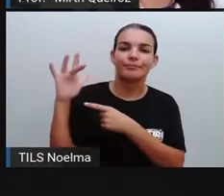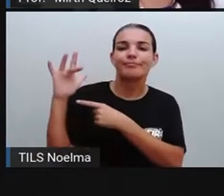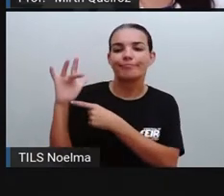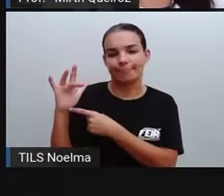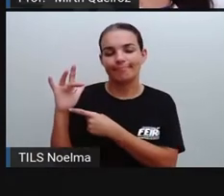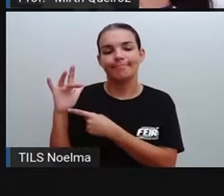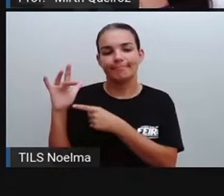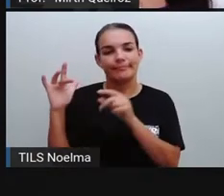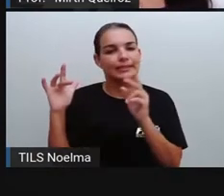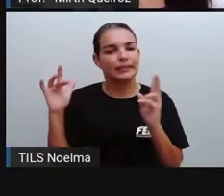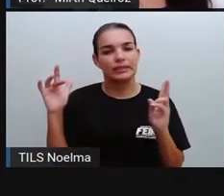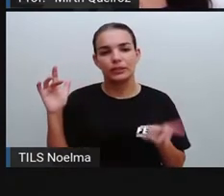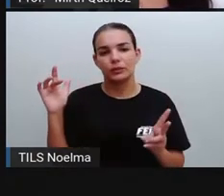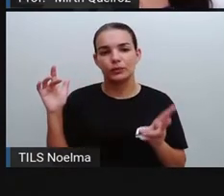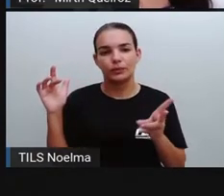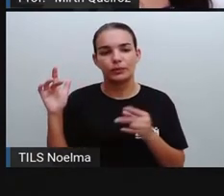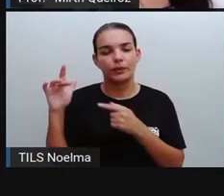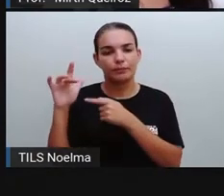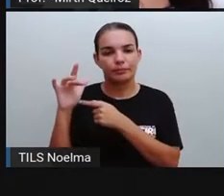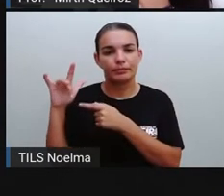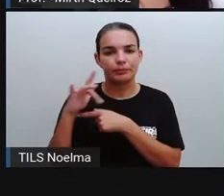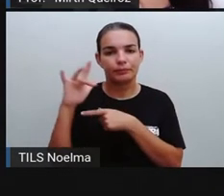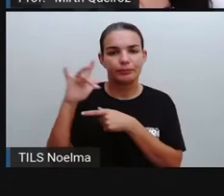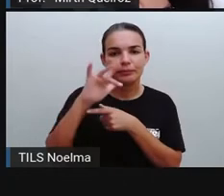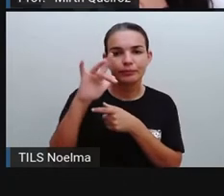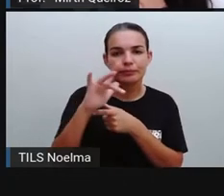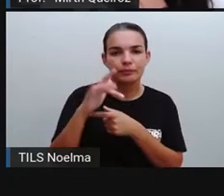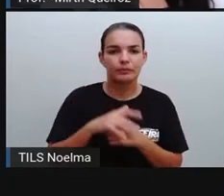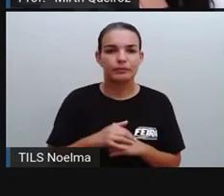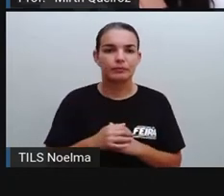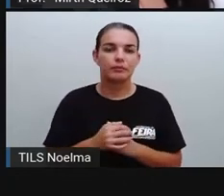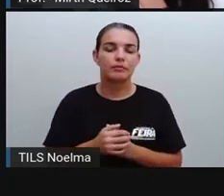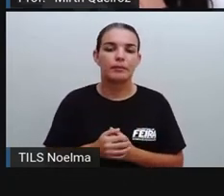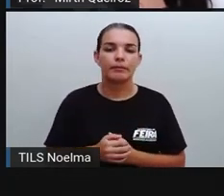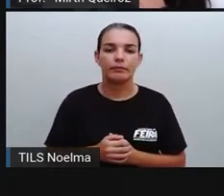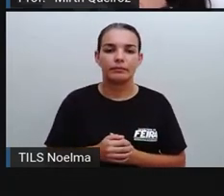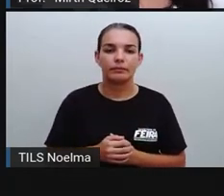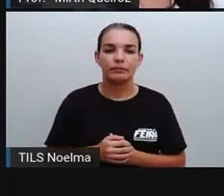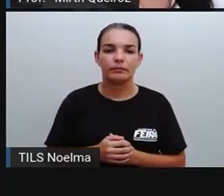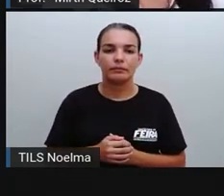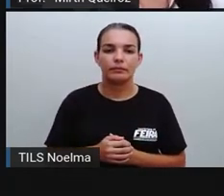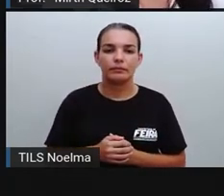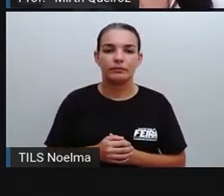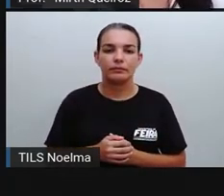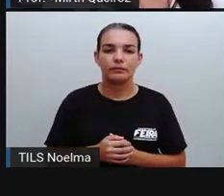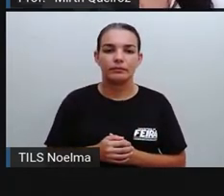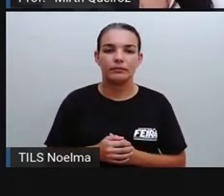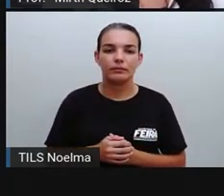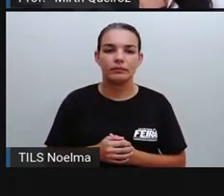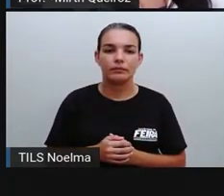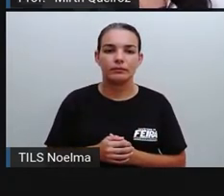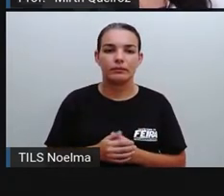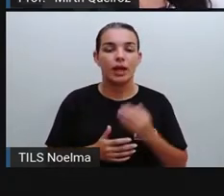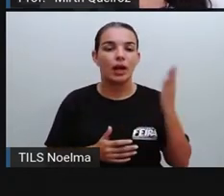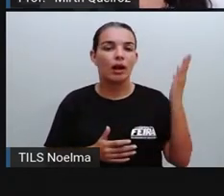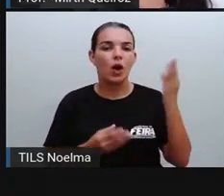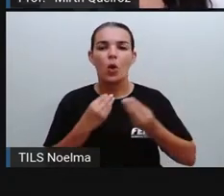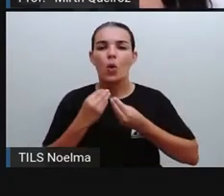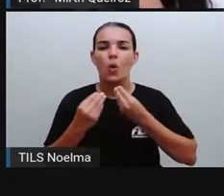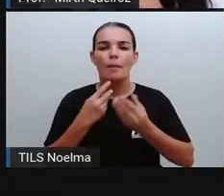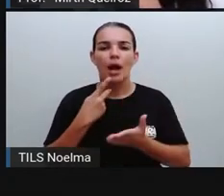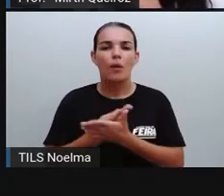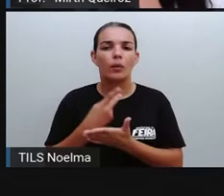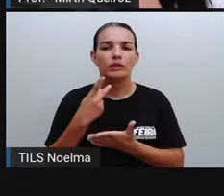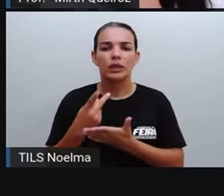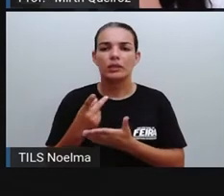dizer assim, pelo mesmo vetor, certo? E fazem parte, os vírus fazem parte de uma mesma família. Como acontece a